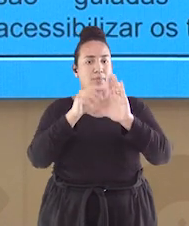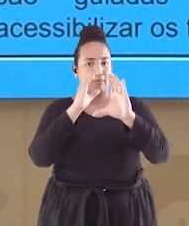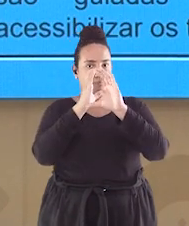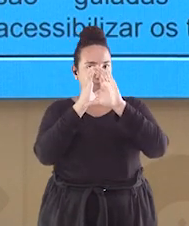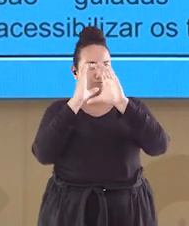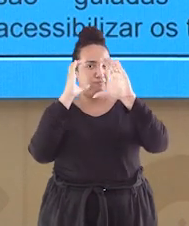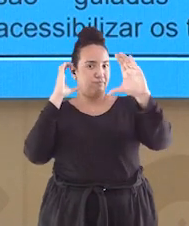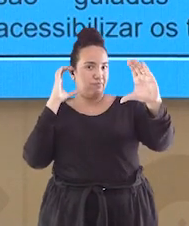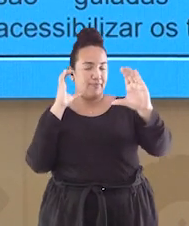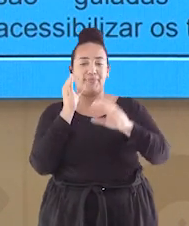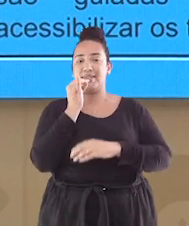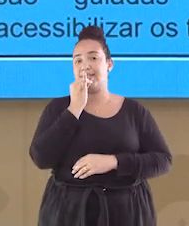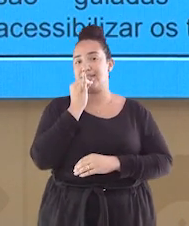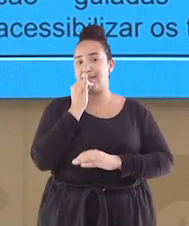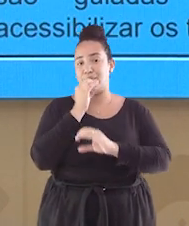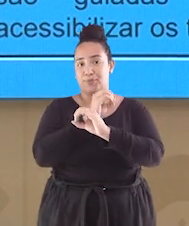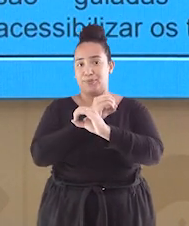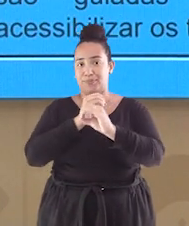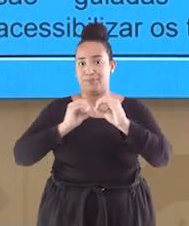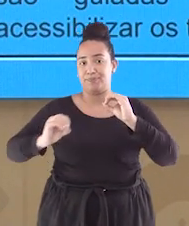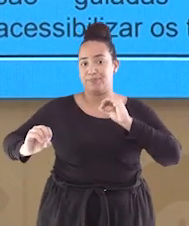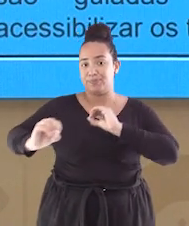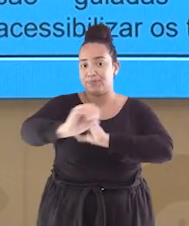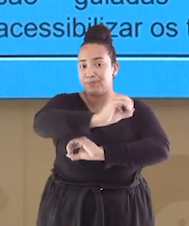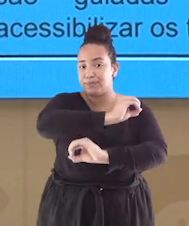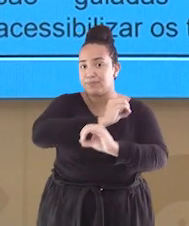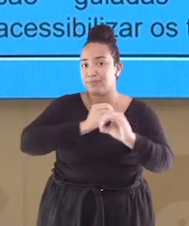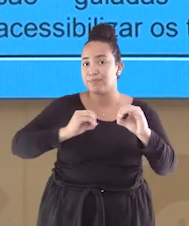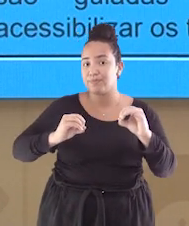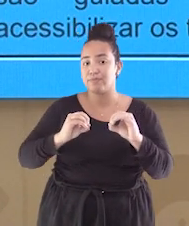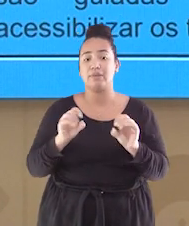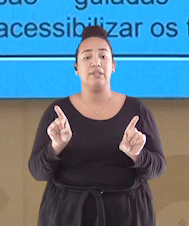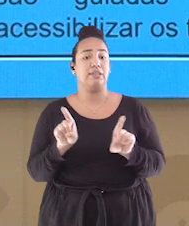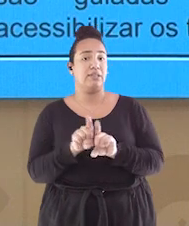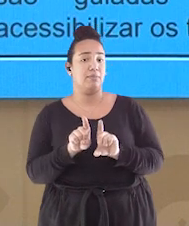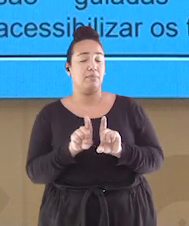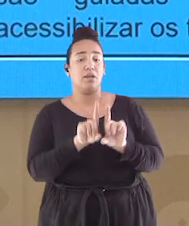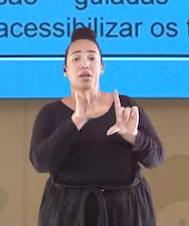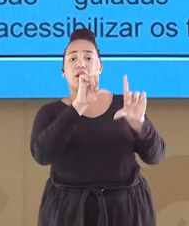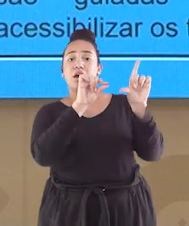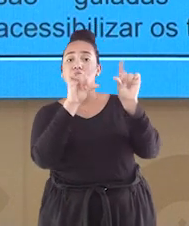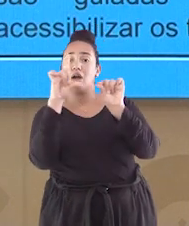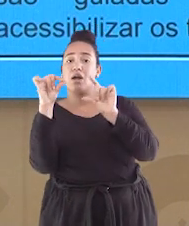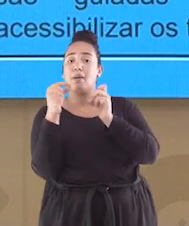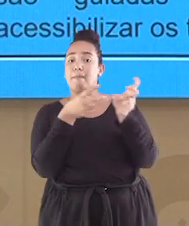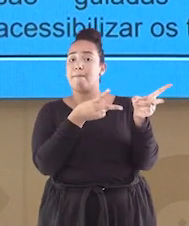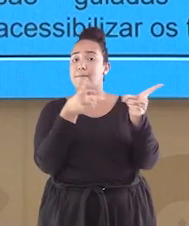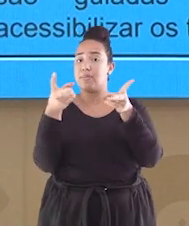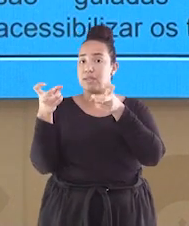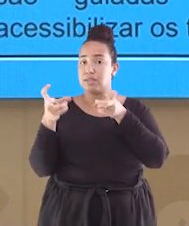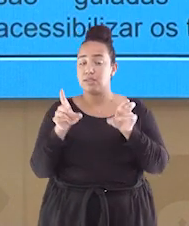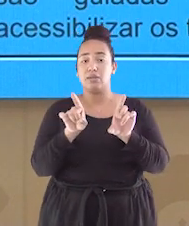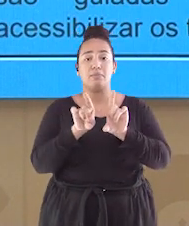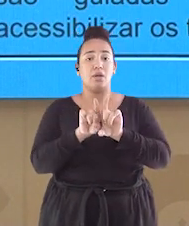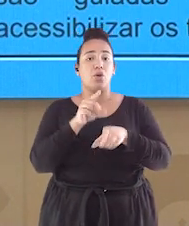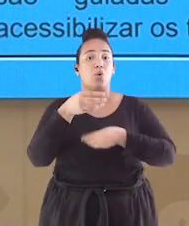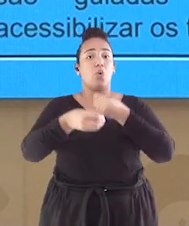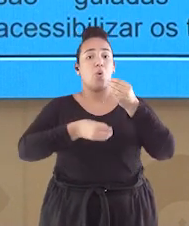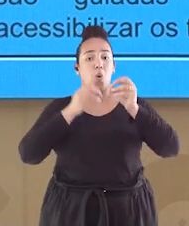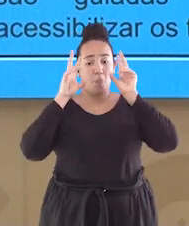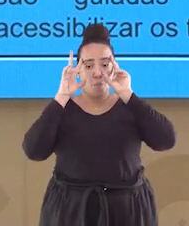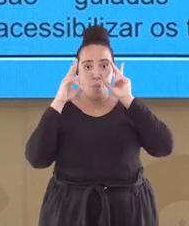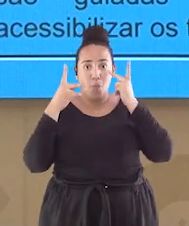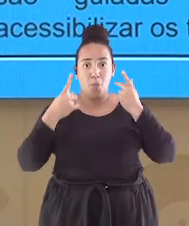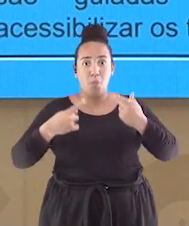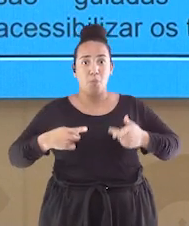o funcionamento do sistema solar, o reconhecimento de constelações e a chegada do homem à lua. Veja